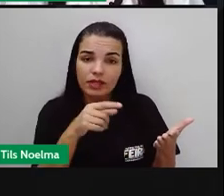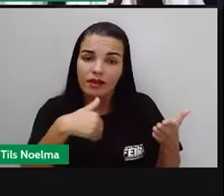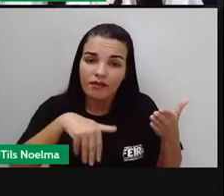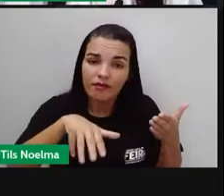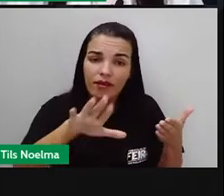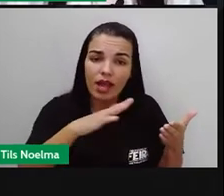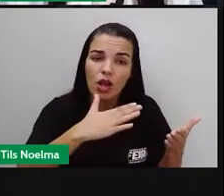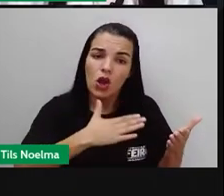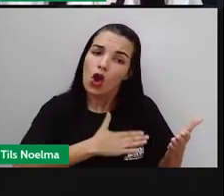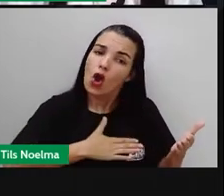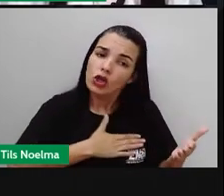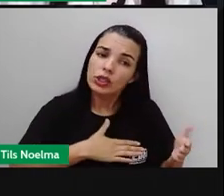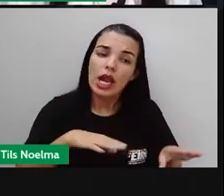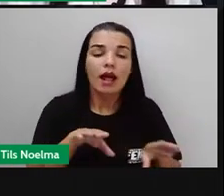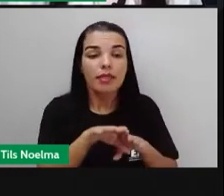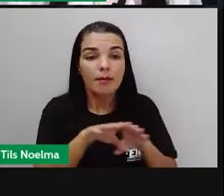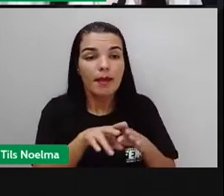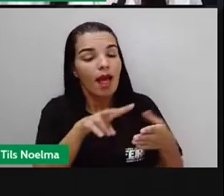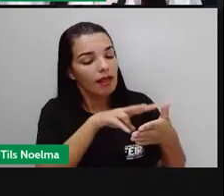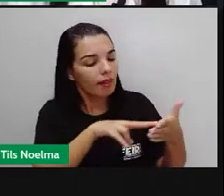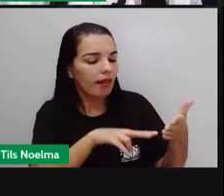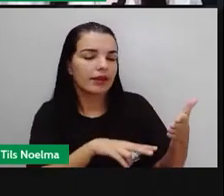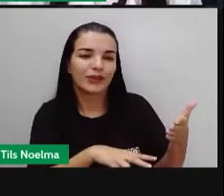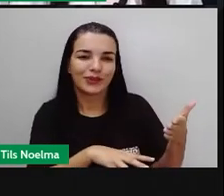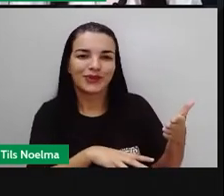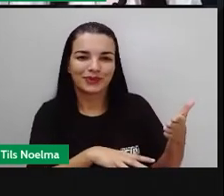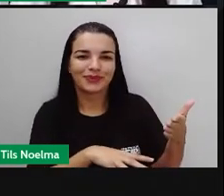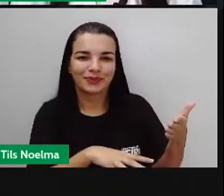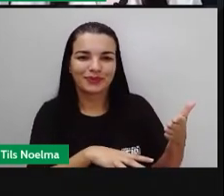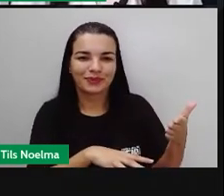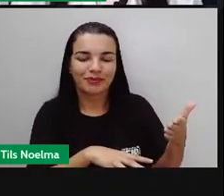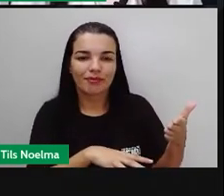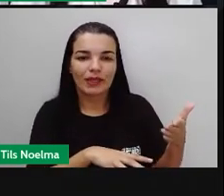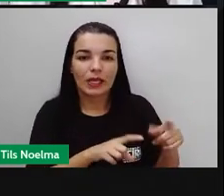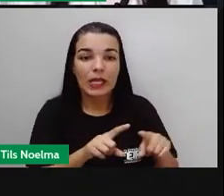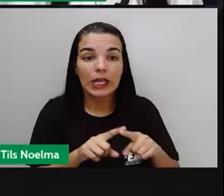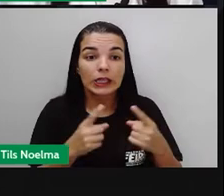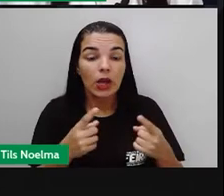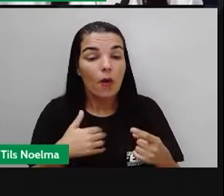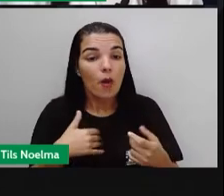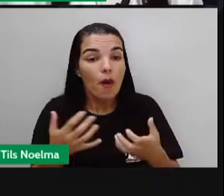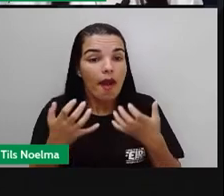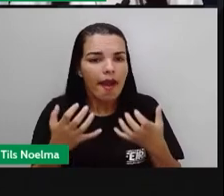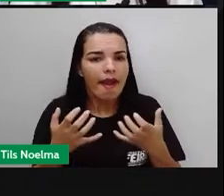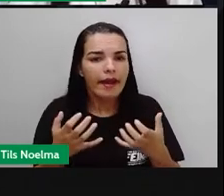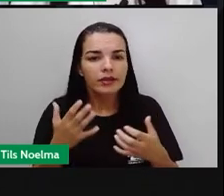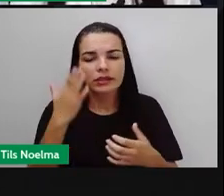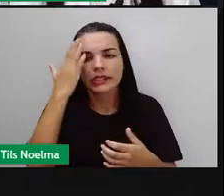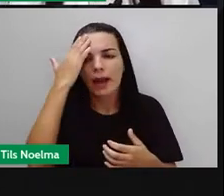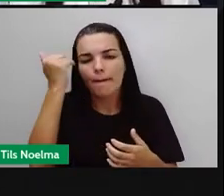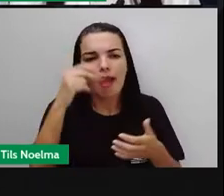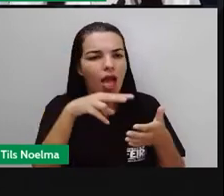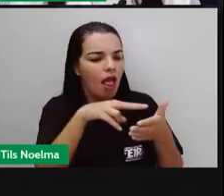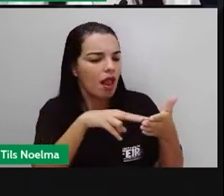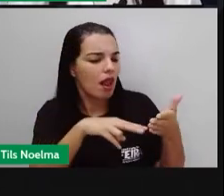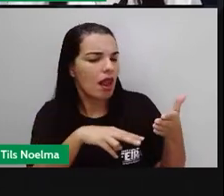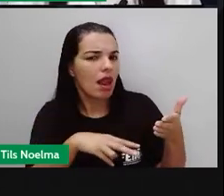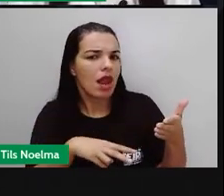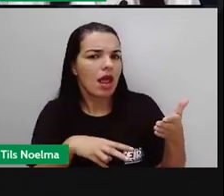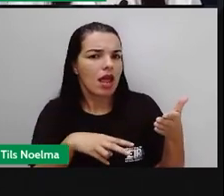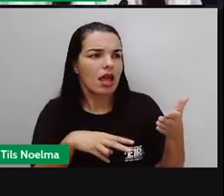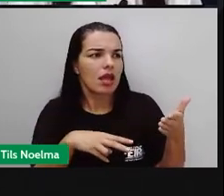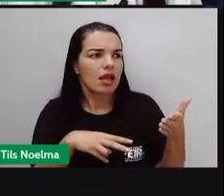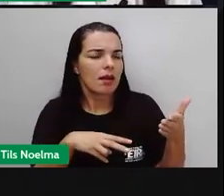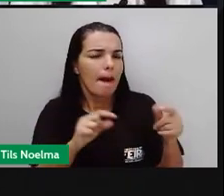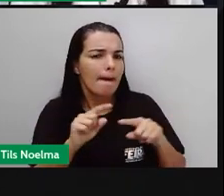livros impostos. Ah, eu quero ler. Ah, eu quero me tornar um bom leitor. Então, eu vou ler essa revista científica. Mas eu